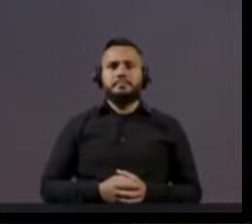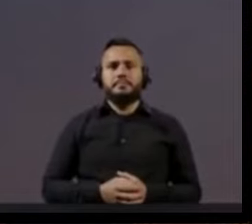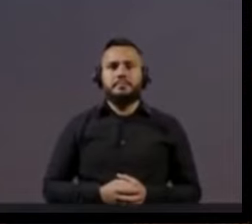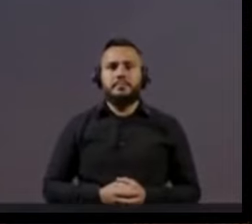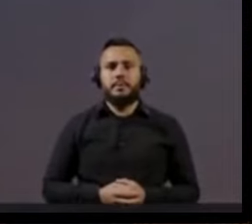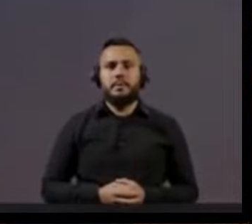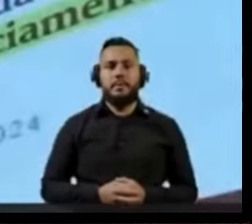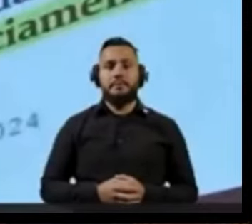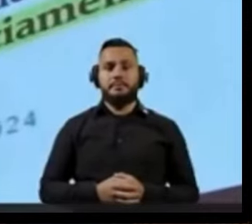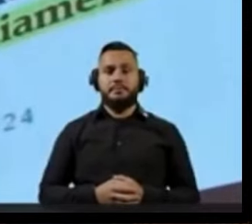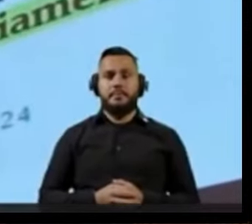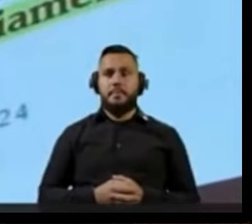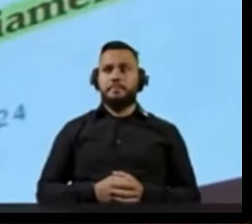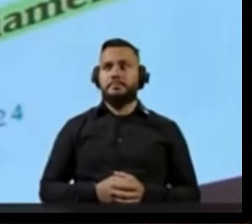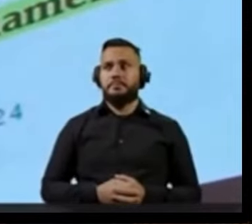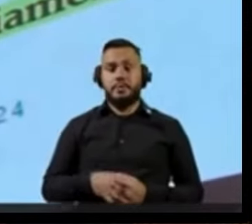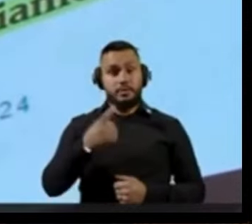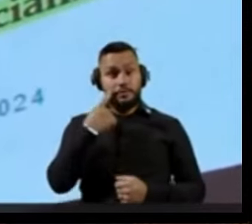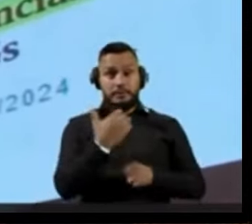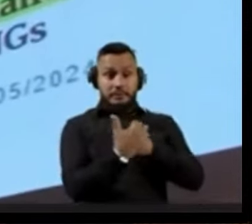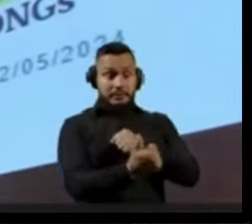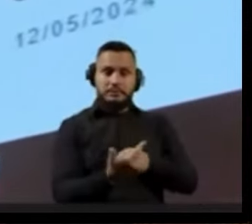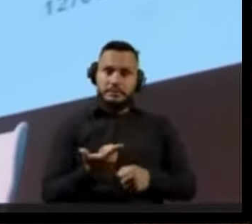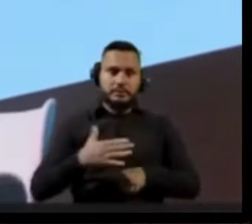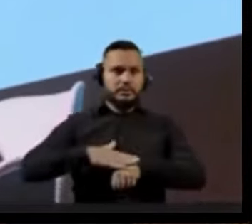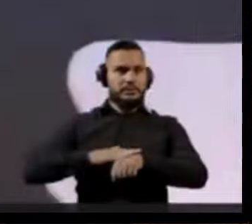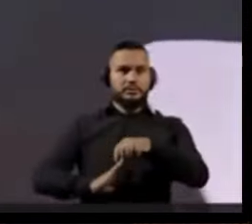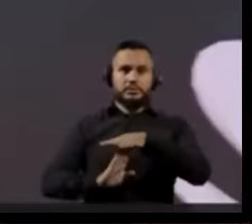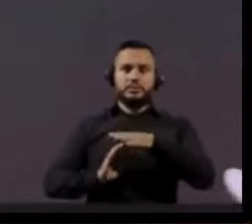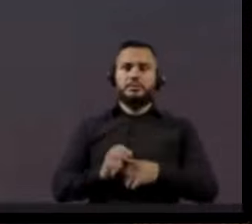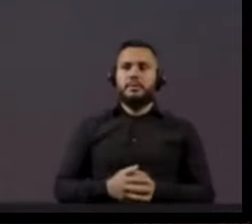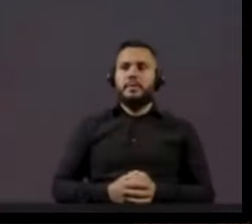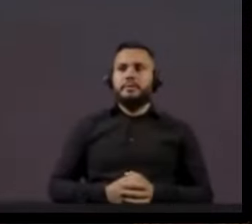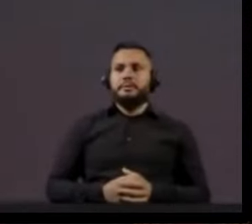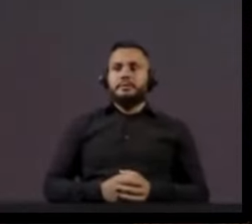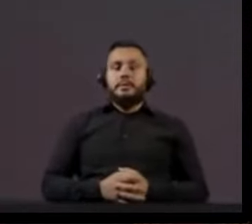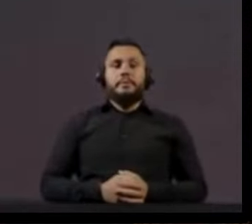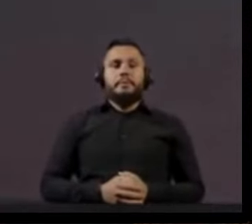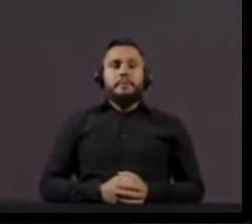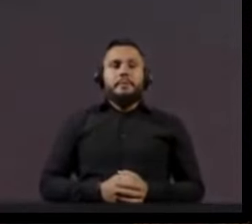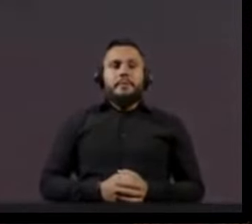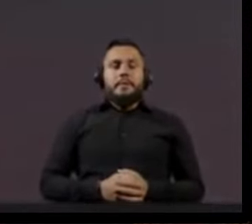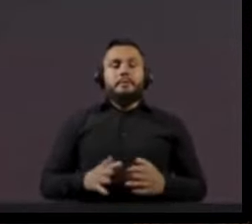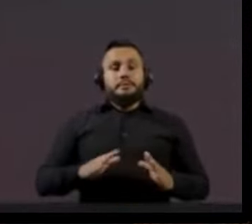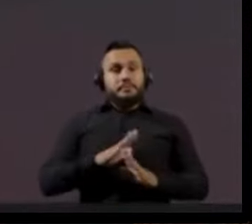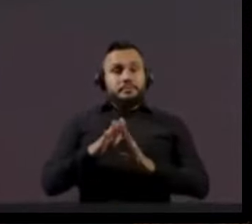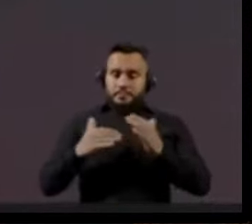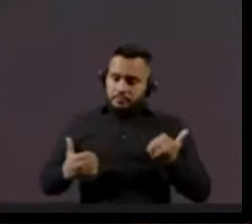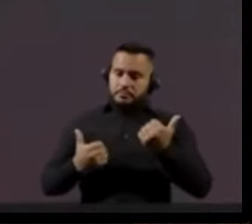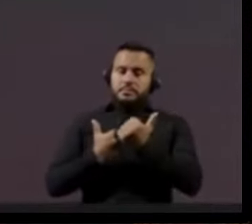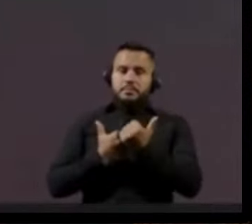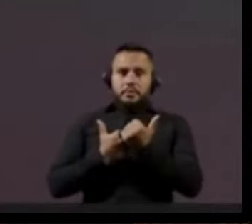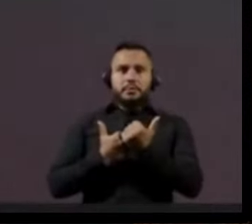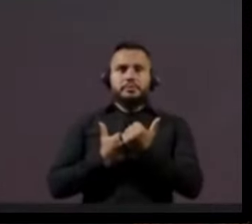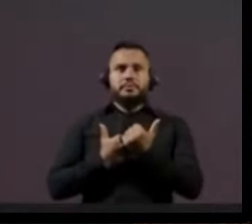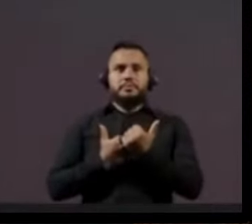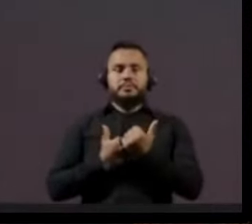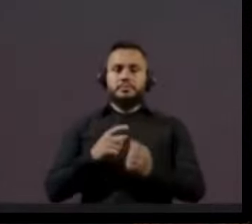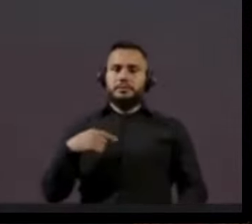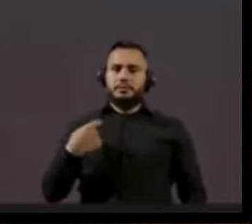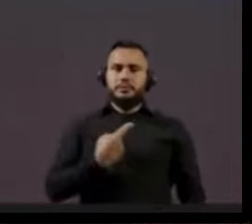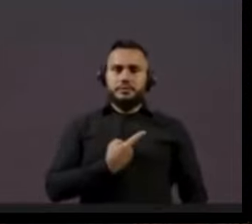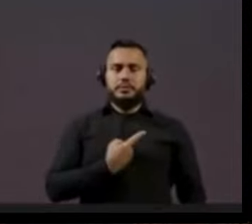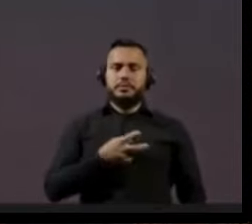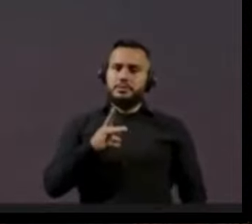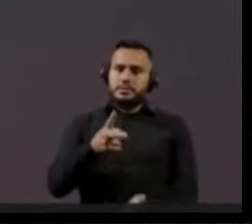porque eu já estou vendo o nosso Marco ali no palco me chamando. Para finalizar, todo apoio e restrito apoio ao